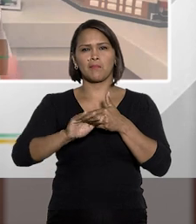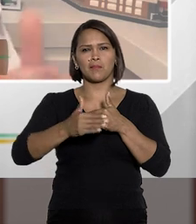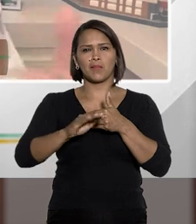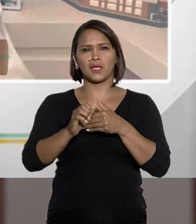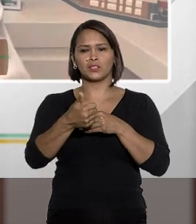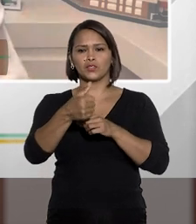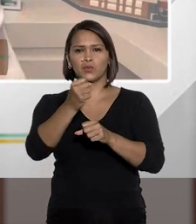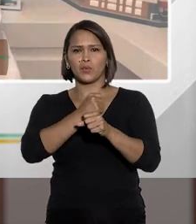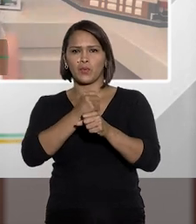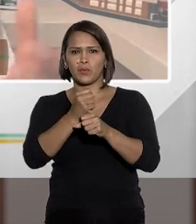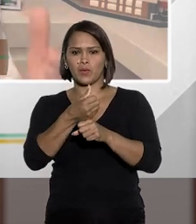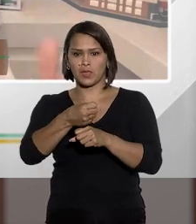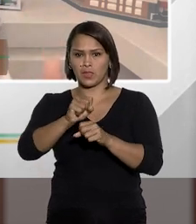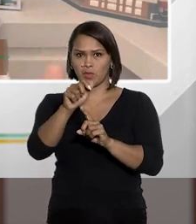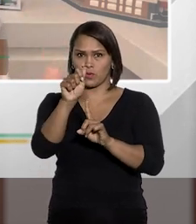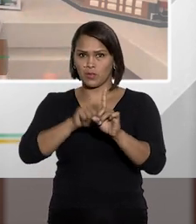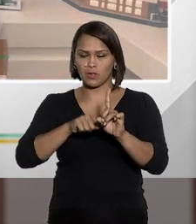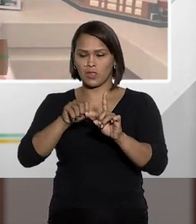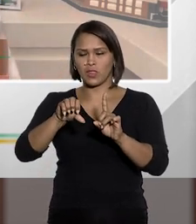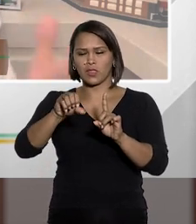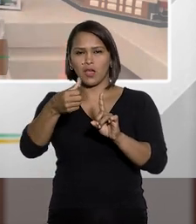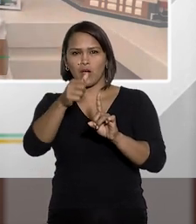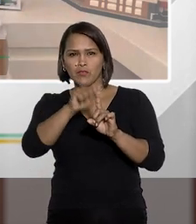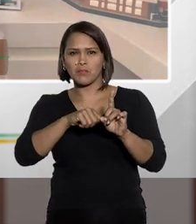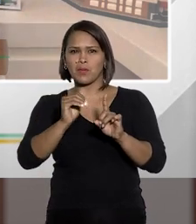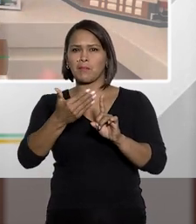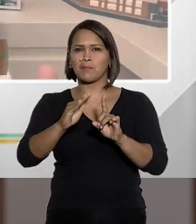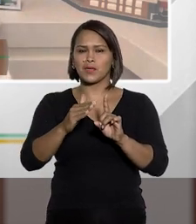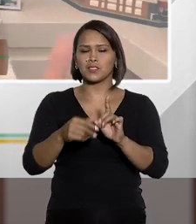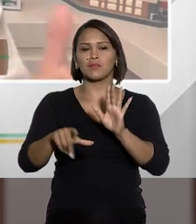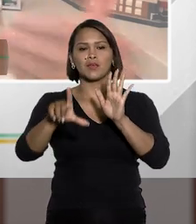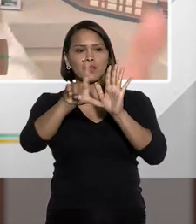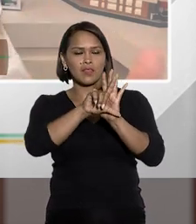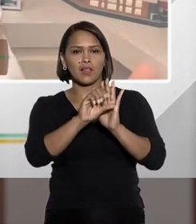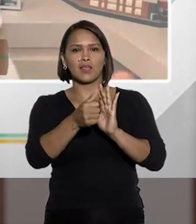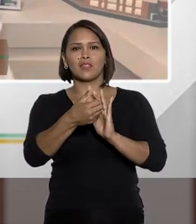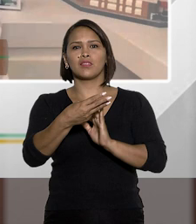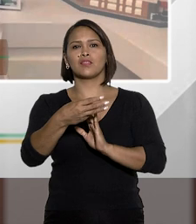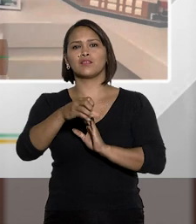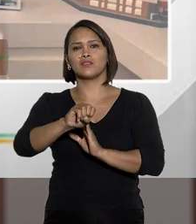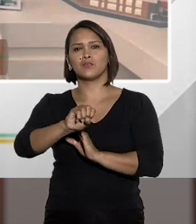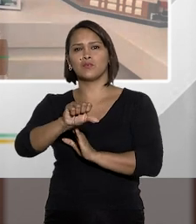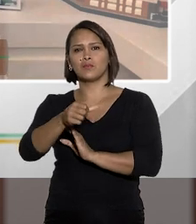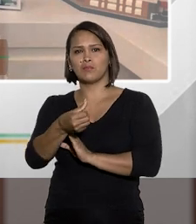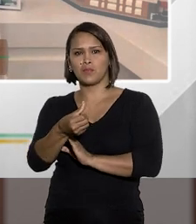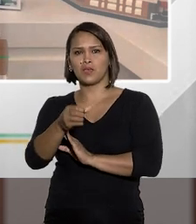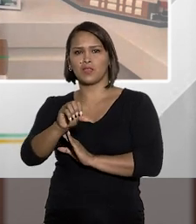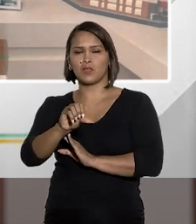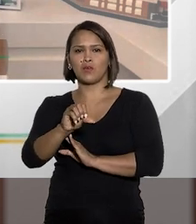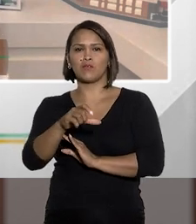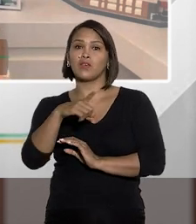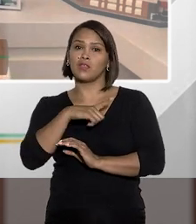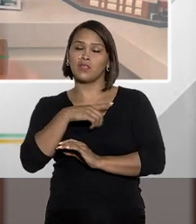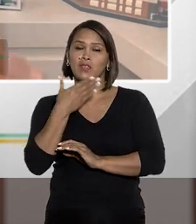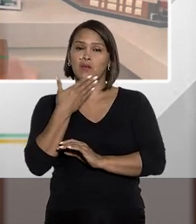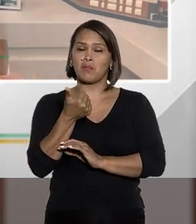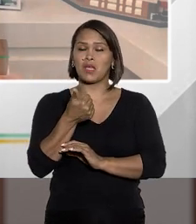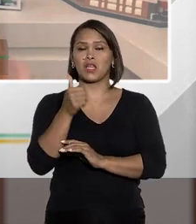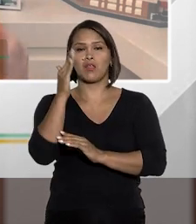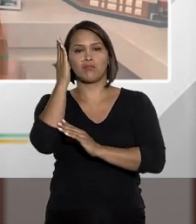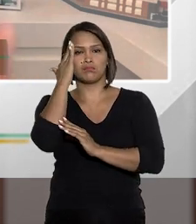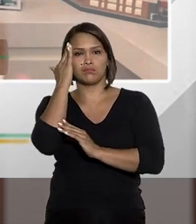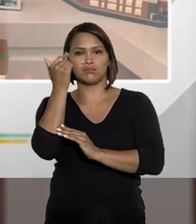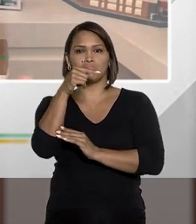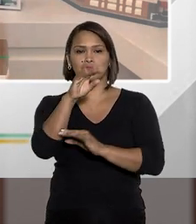aí quase um ano e oito meses, nove meses de vigência da 13869, há uma melhor